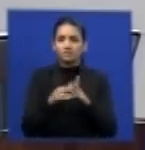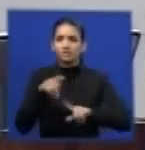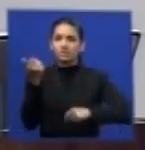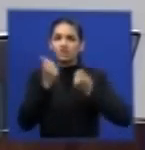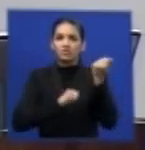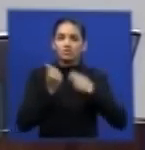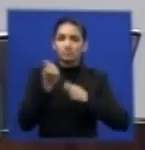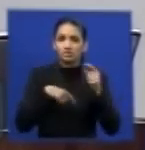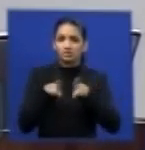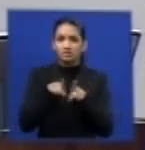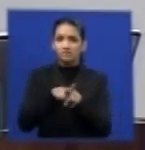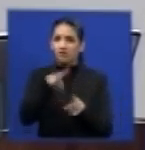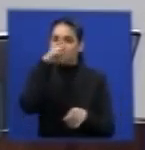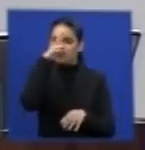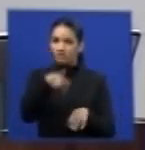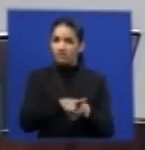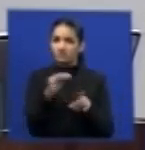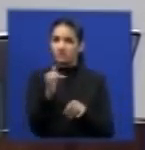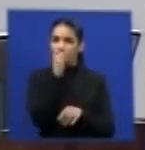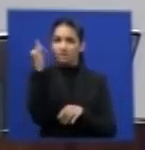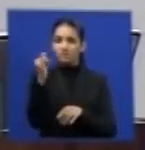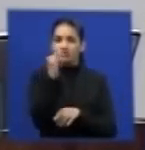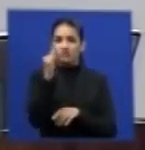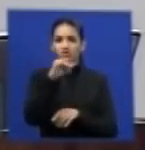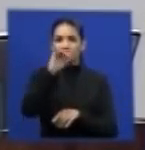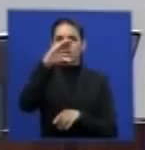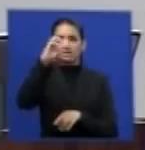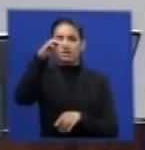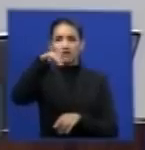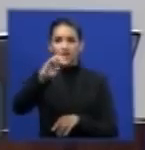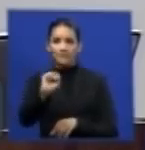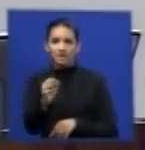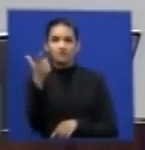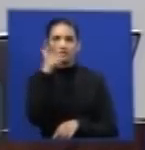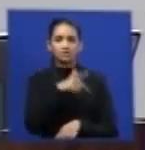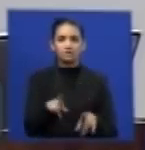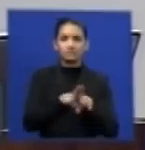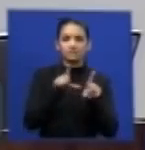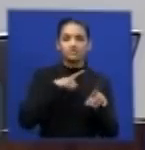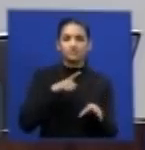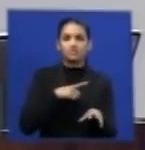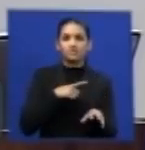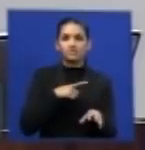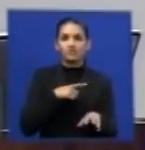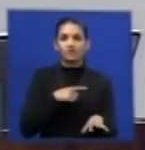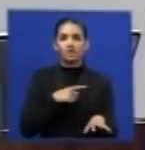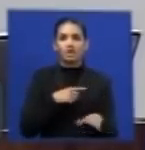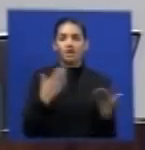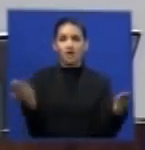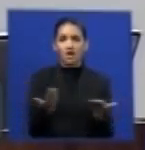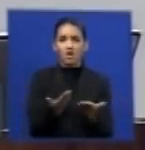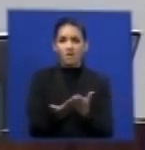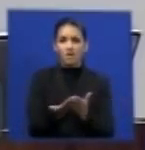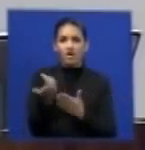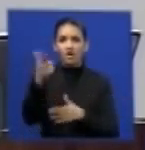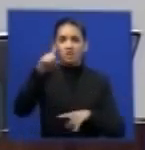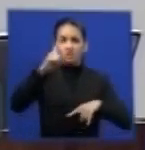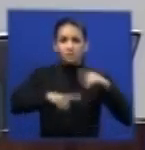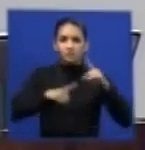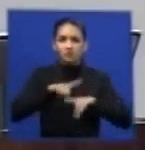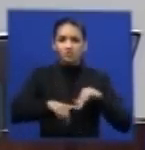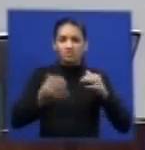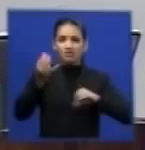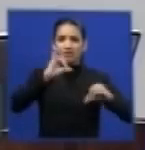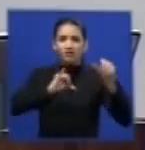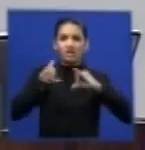forte naquele estado do ICMS respectivo agora dioxinas e furanos também diz ele que